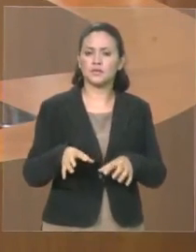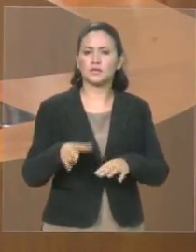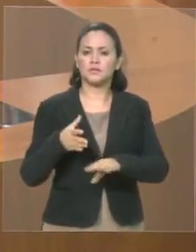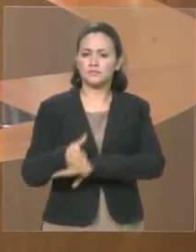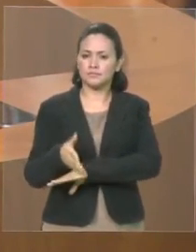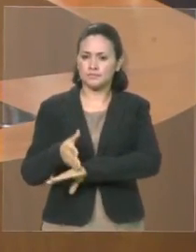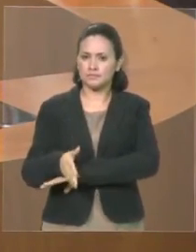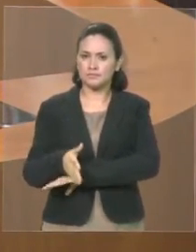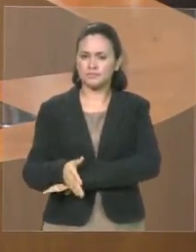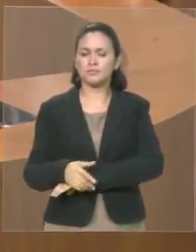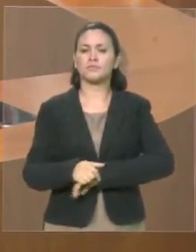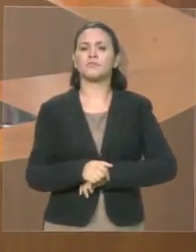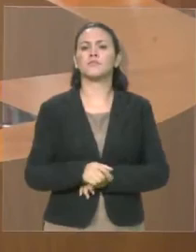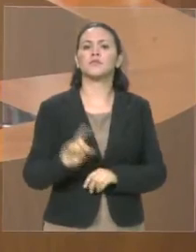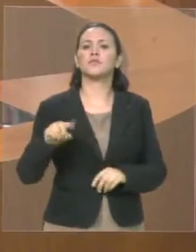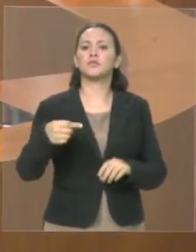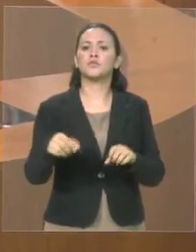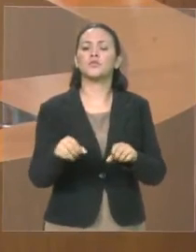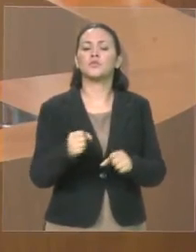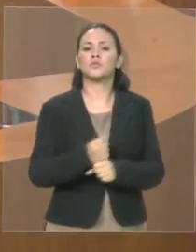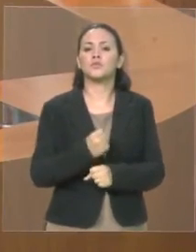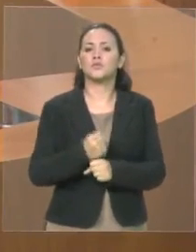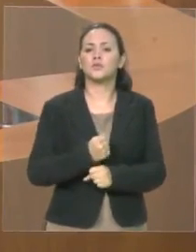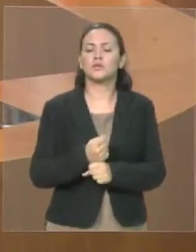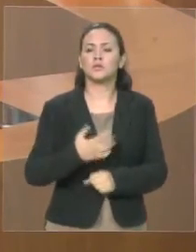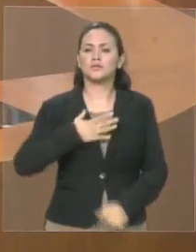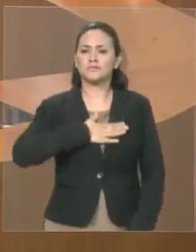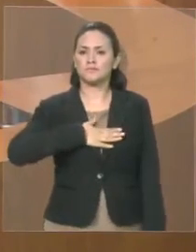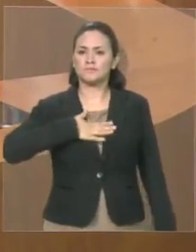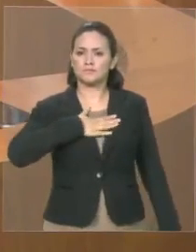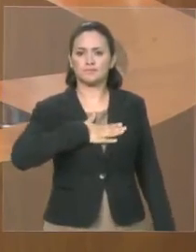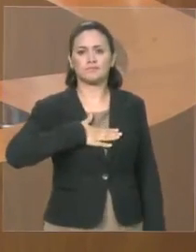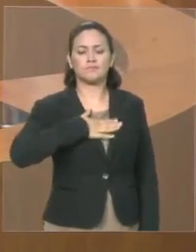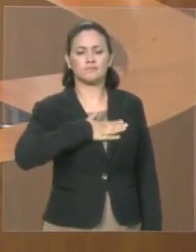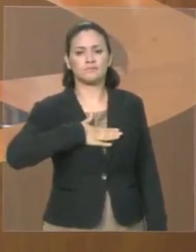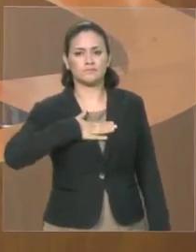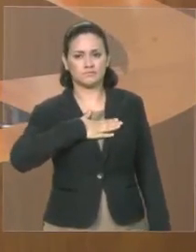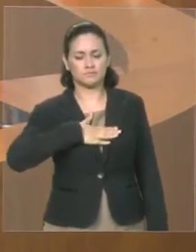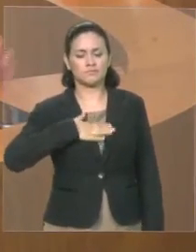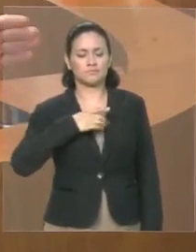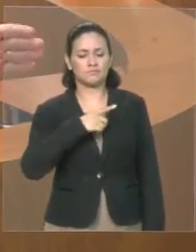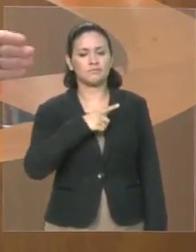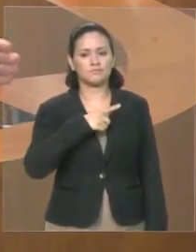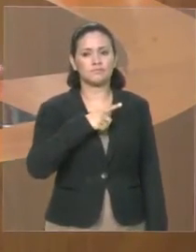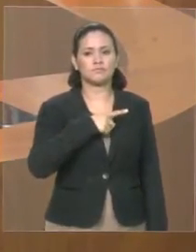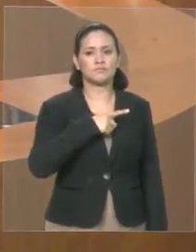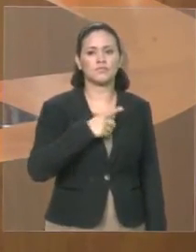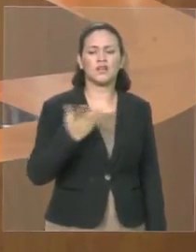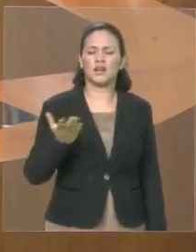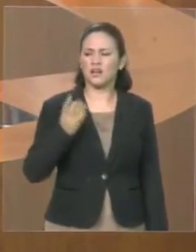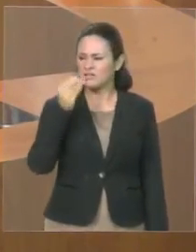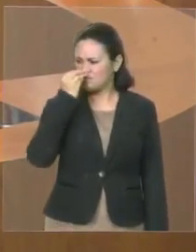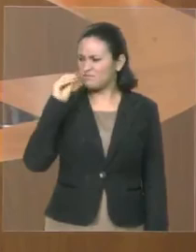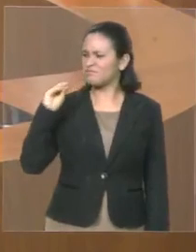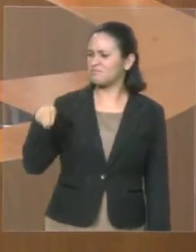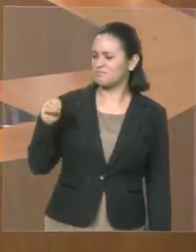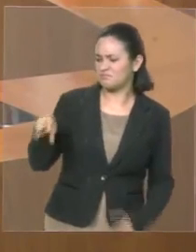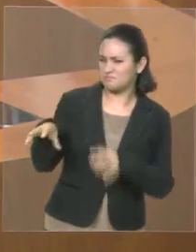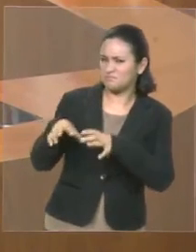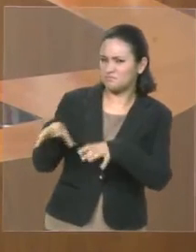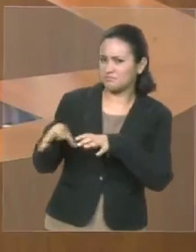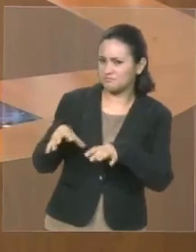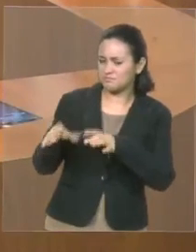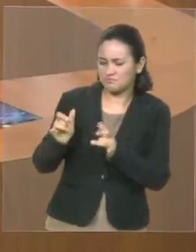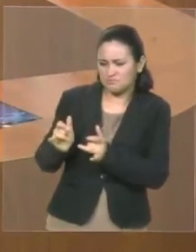ano que vem teremos muitas alegrias com o Sampaio. Não adianta agora virar as costas para o clube ou querer